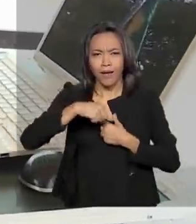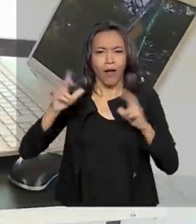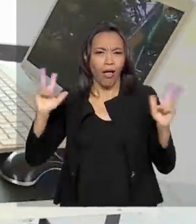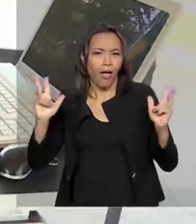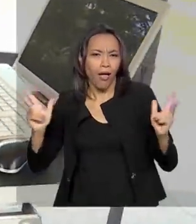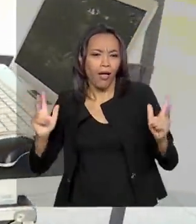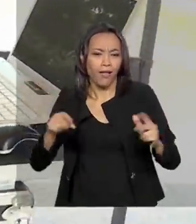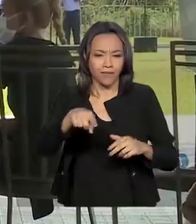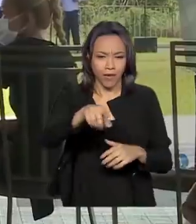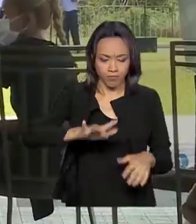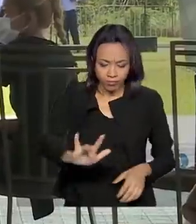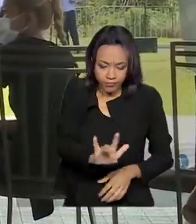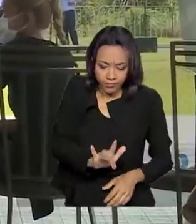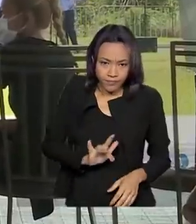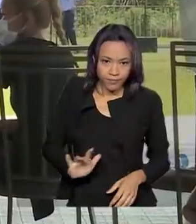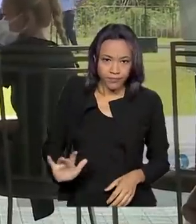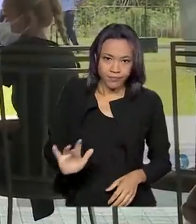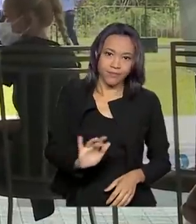de um DJ.